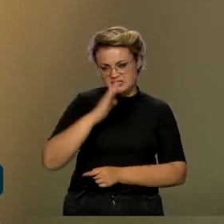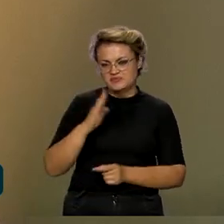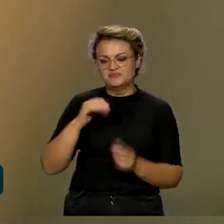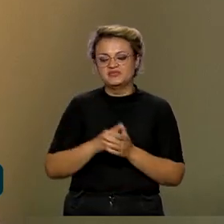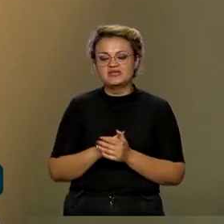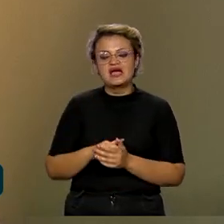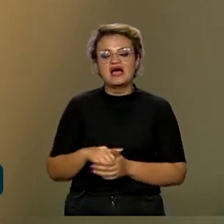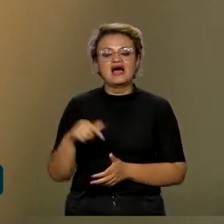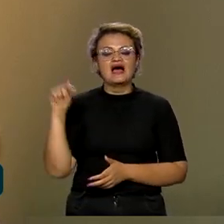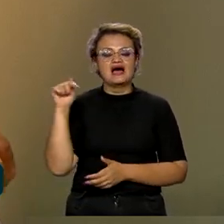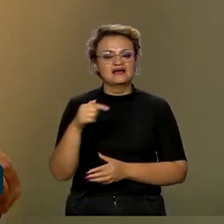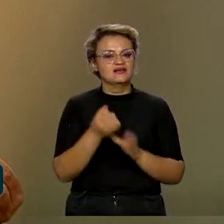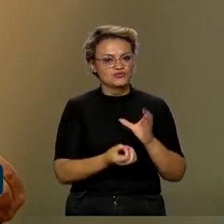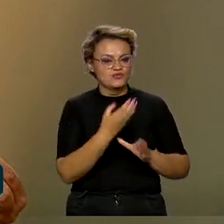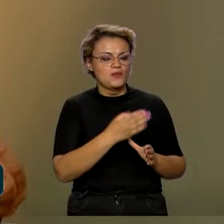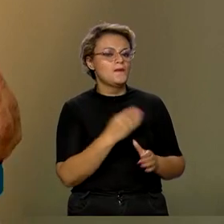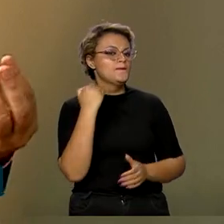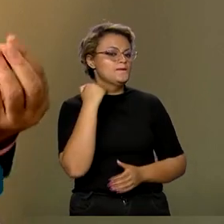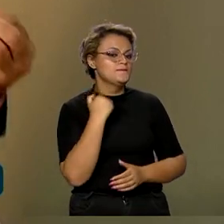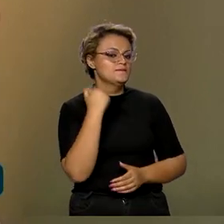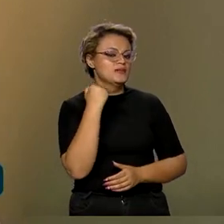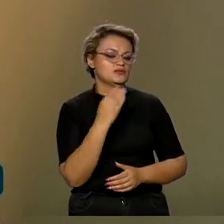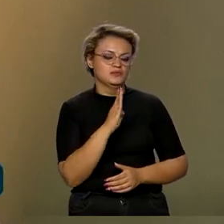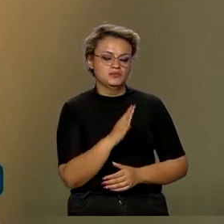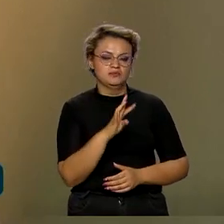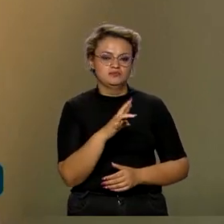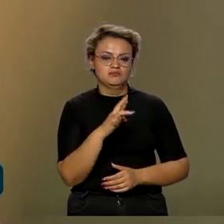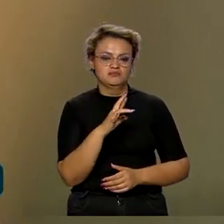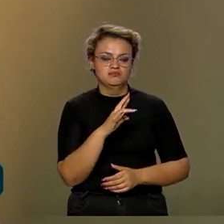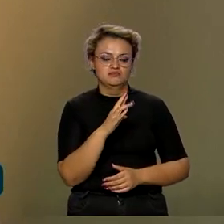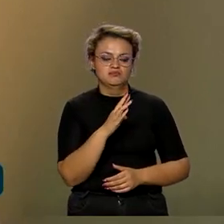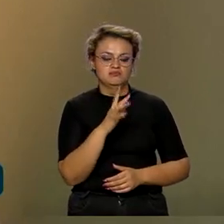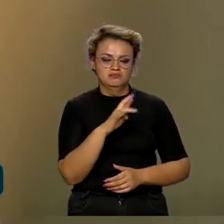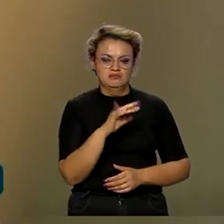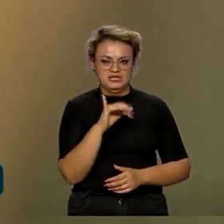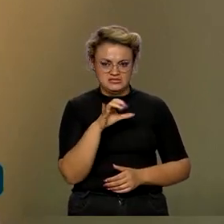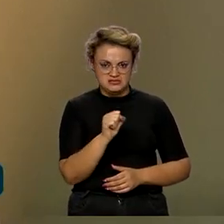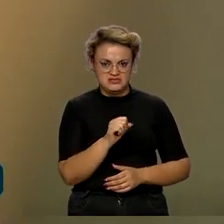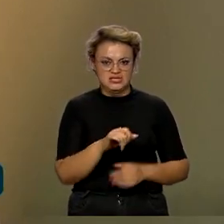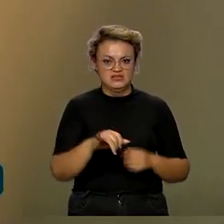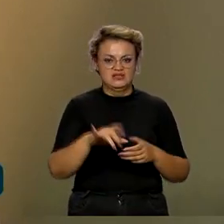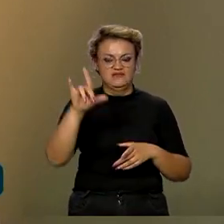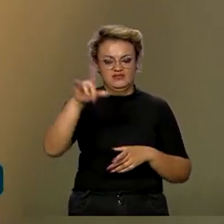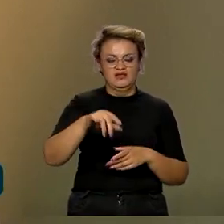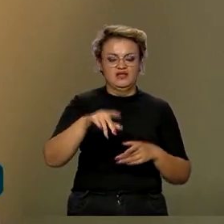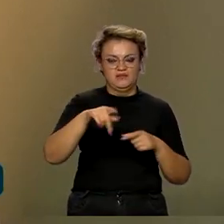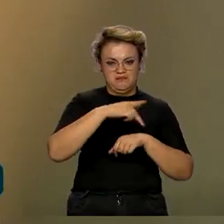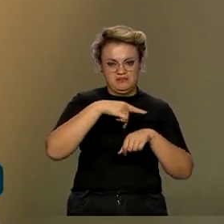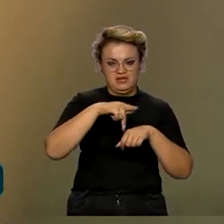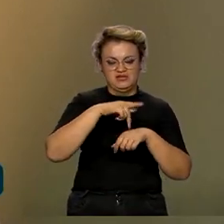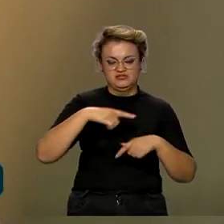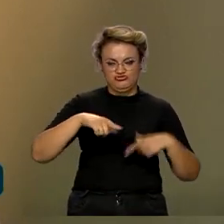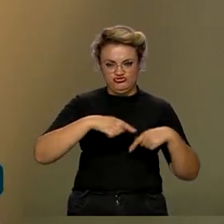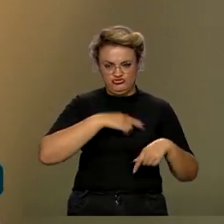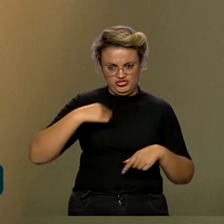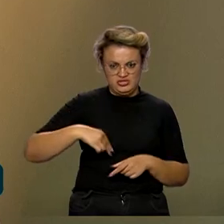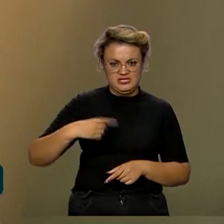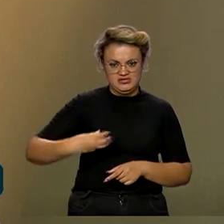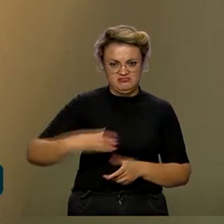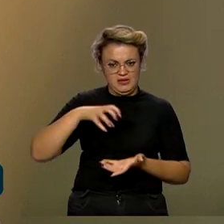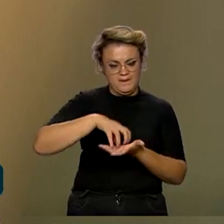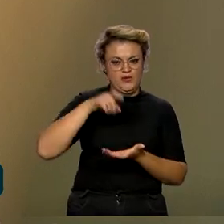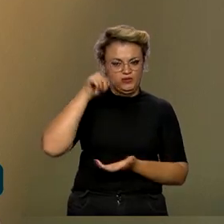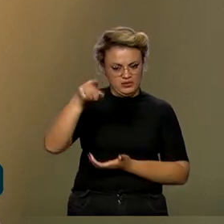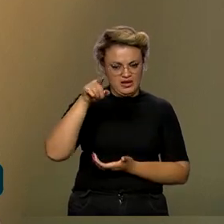E naquele momento, criou-se tanto o Banco dos BRICS, com sede em Xangai, na China, assim como o fundo garantidor, o fundo de reserva